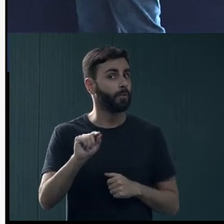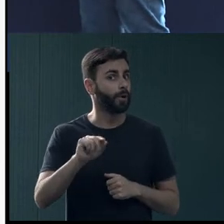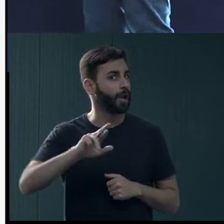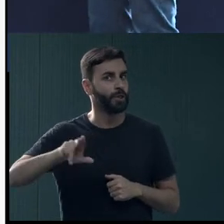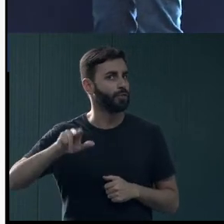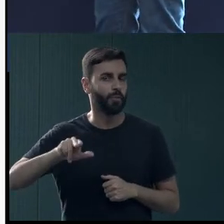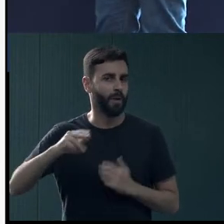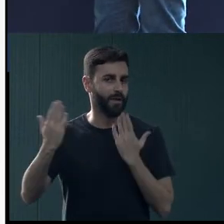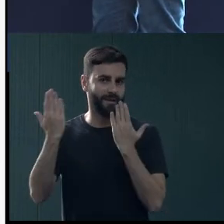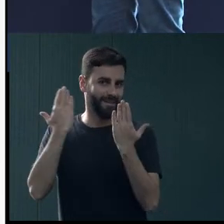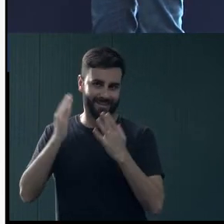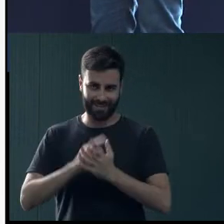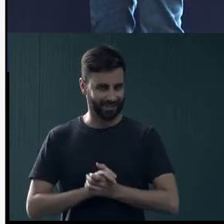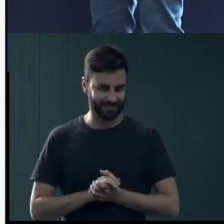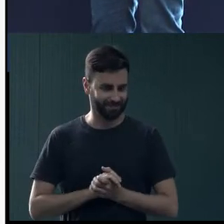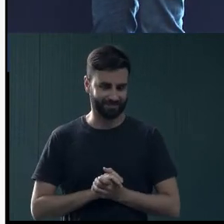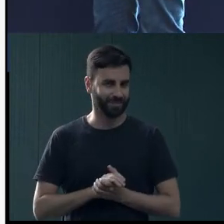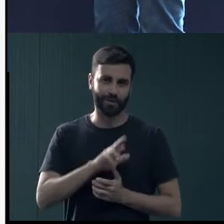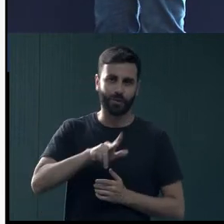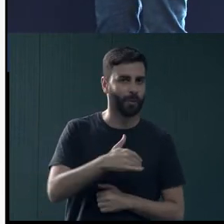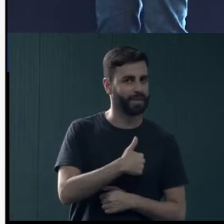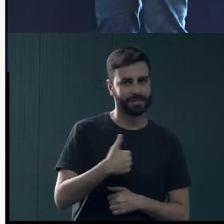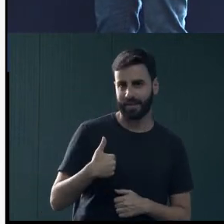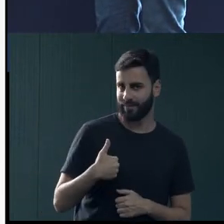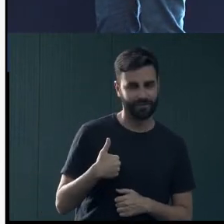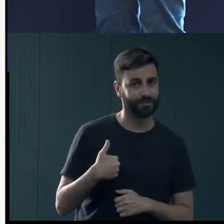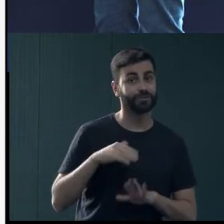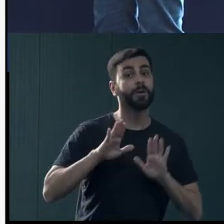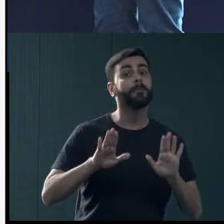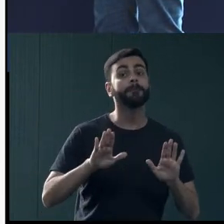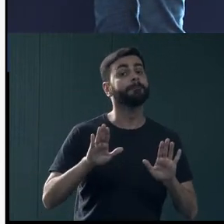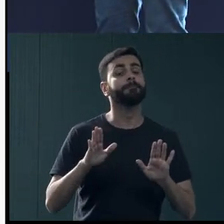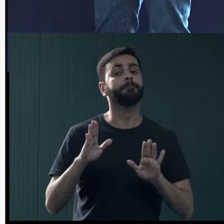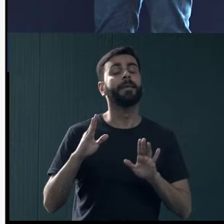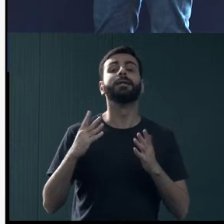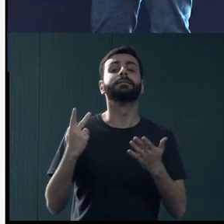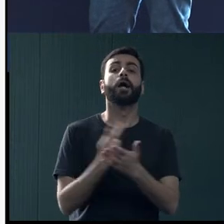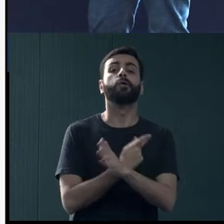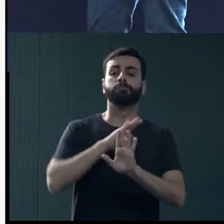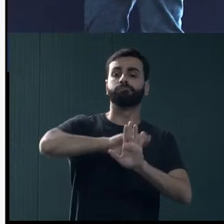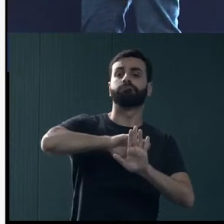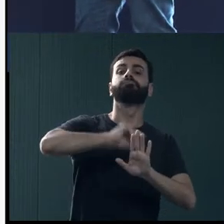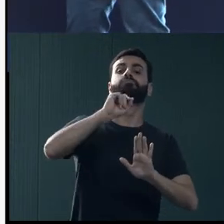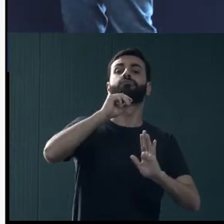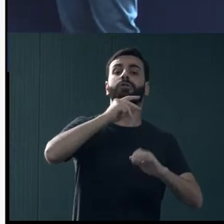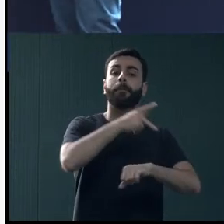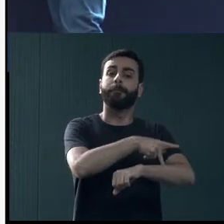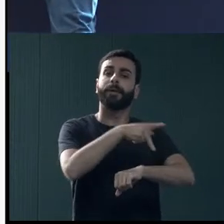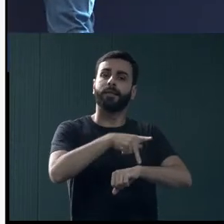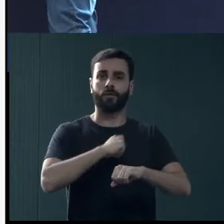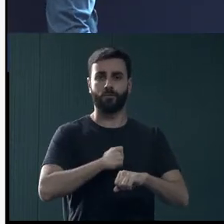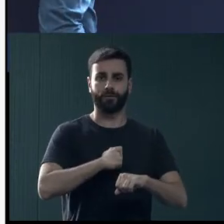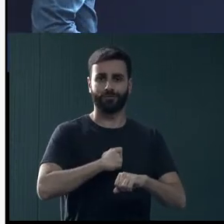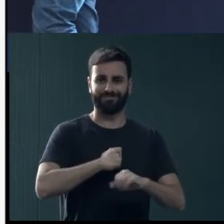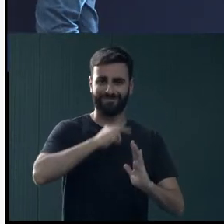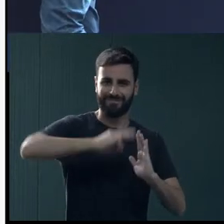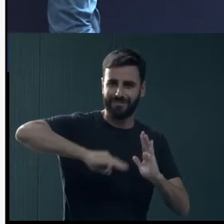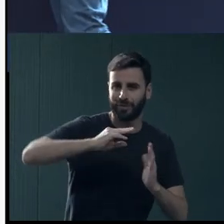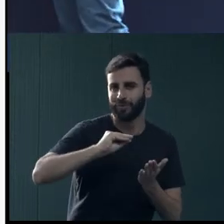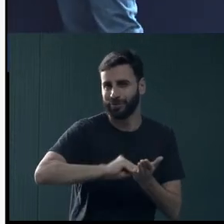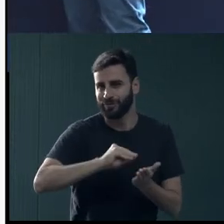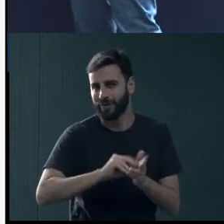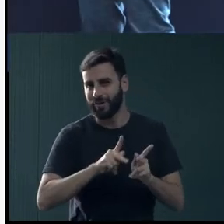psicos, e não são de saúde, mas, às vezes, têm uma origem pedagógica. Então, talvez, uma unidade que dê esse apoio